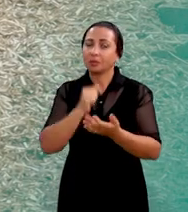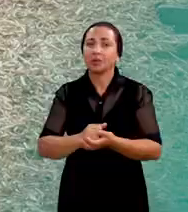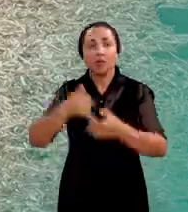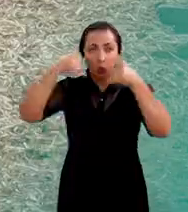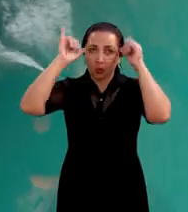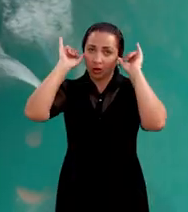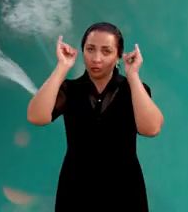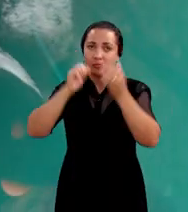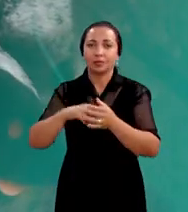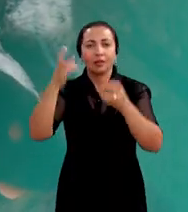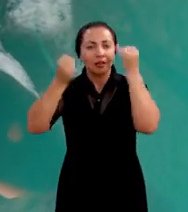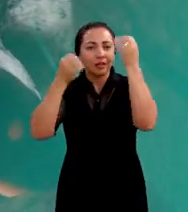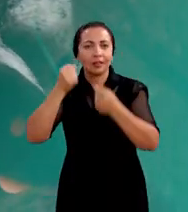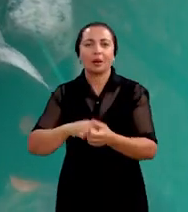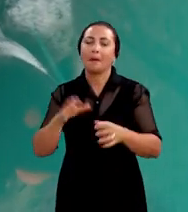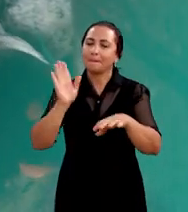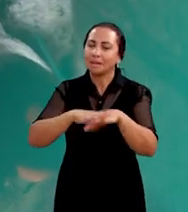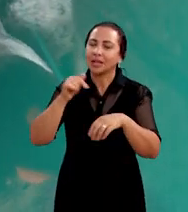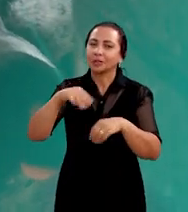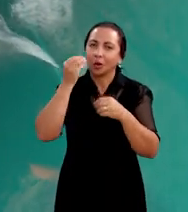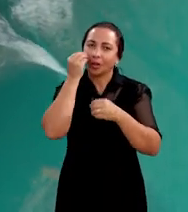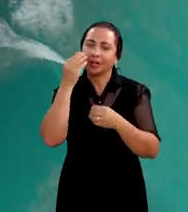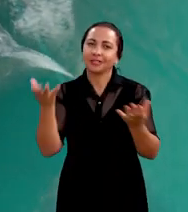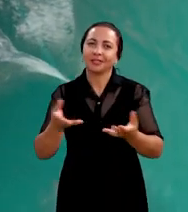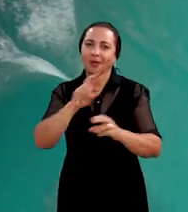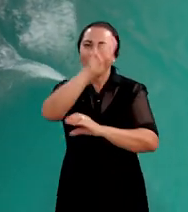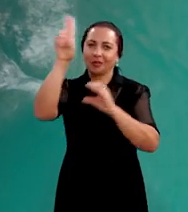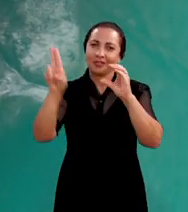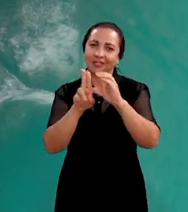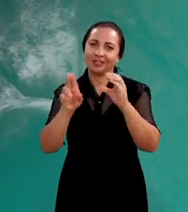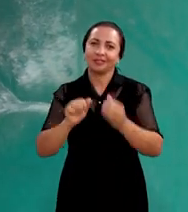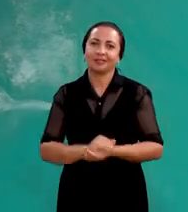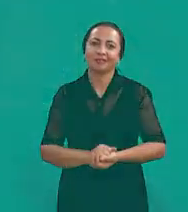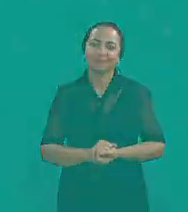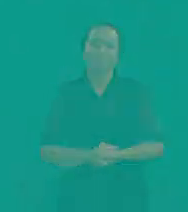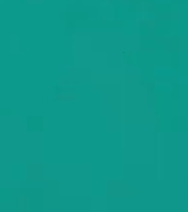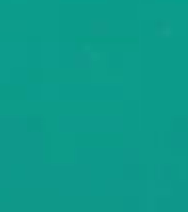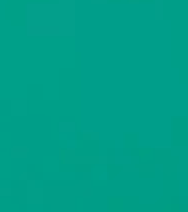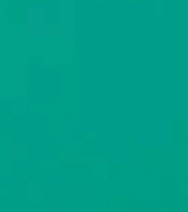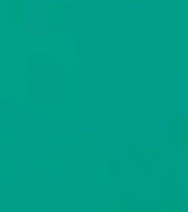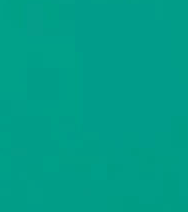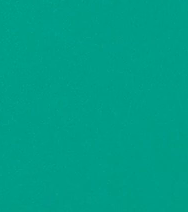do gado leiteiro. Isso e muito mais você confere agora no Universiência.